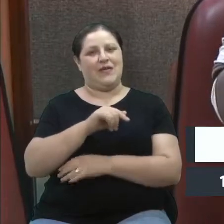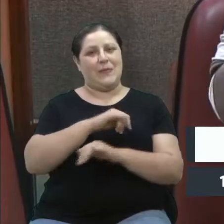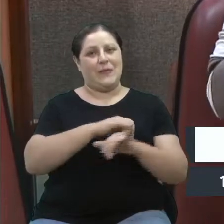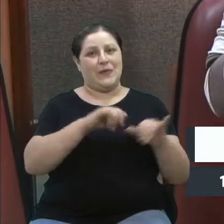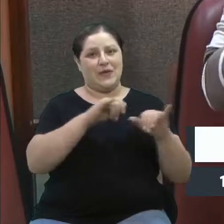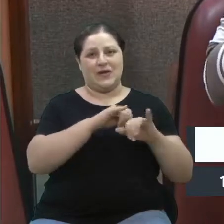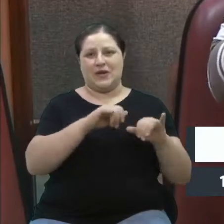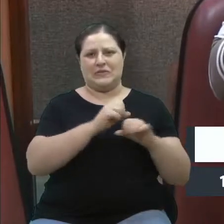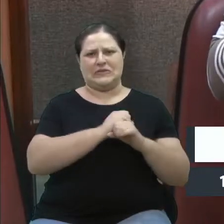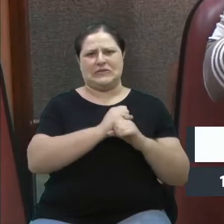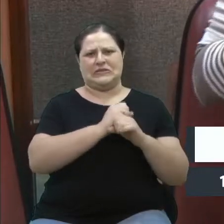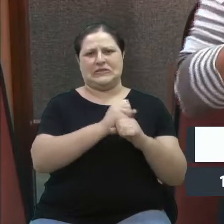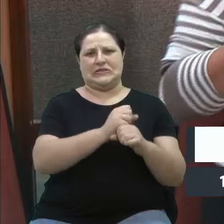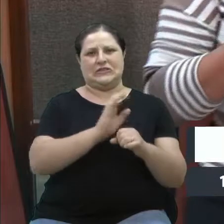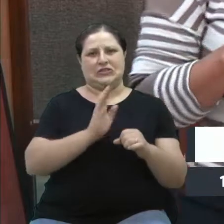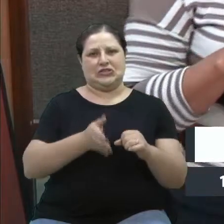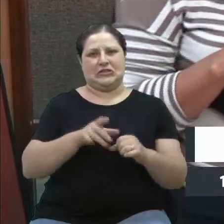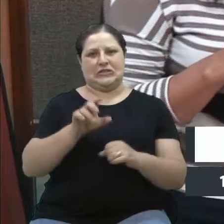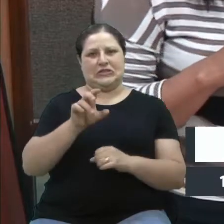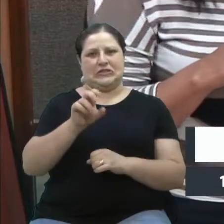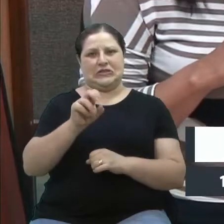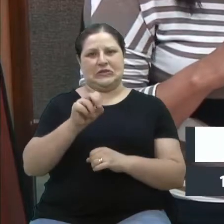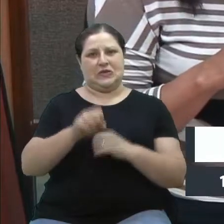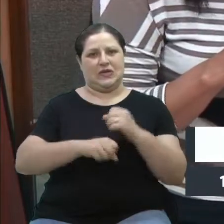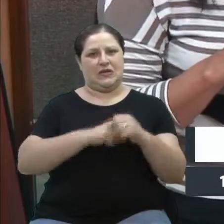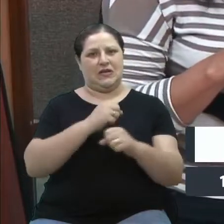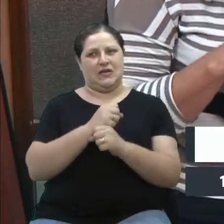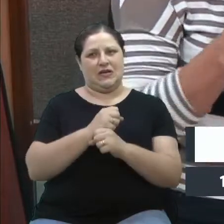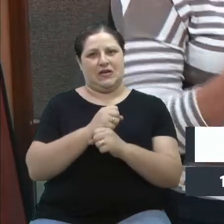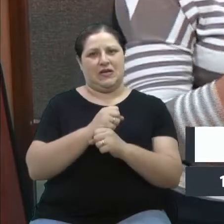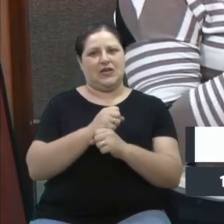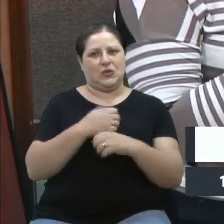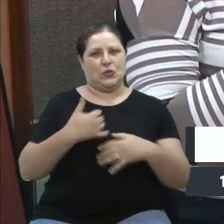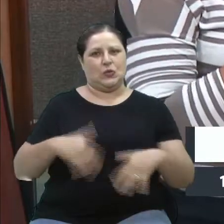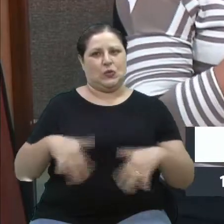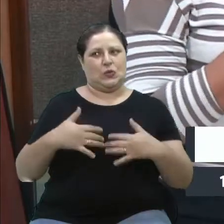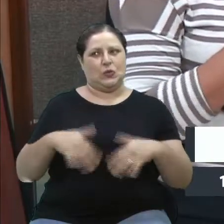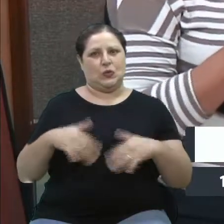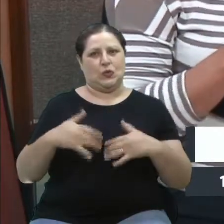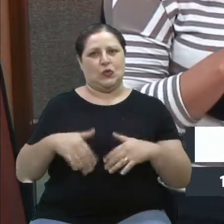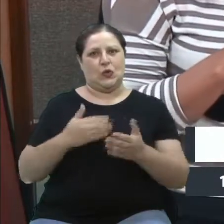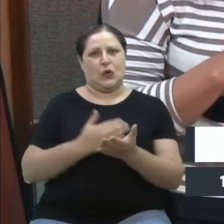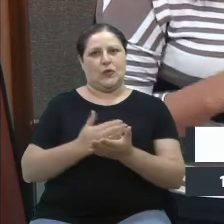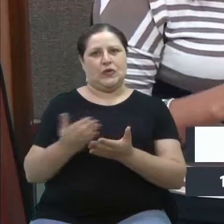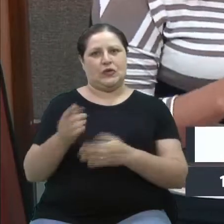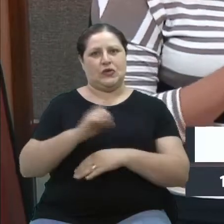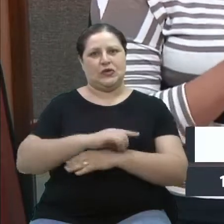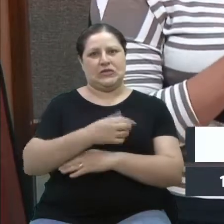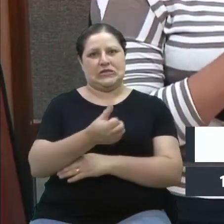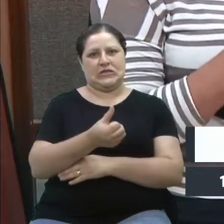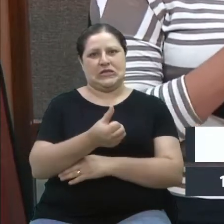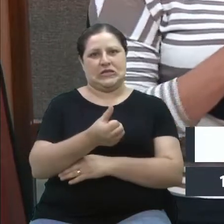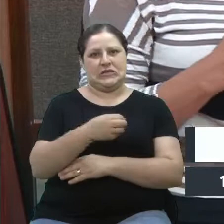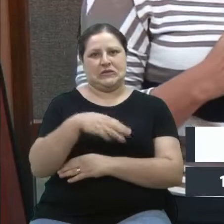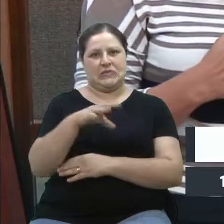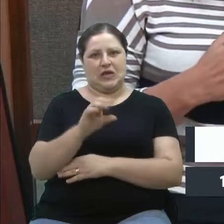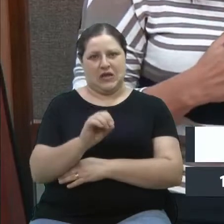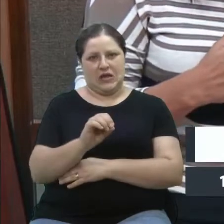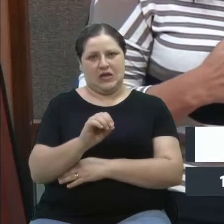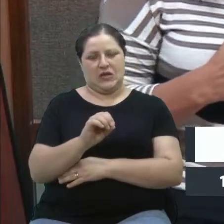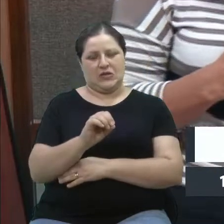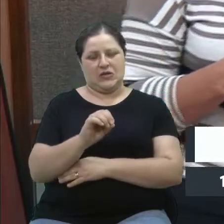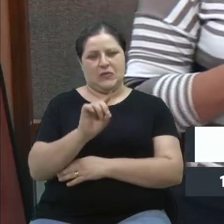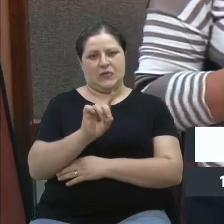tempo no ar, 50 anos, não é pouco, foi, a sua estreia foi em 6 de março de 72, na antiga TV